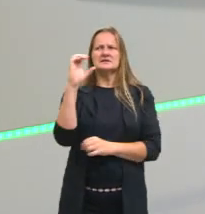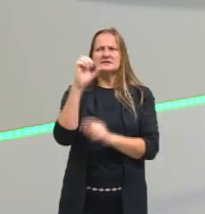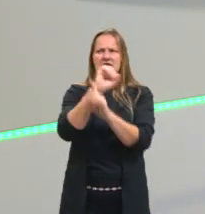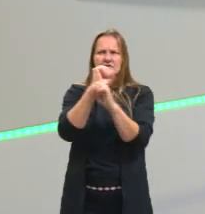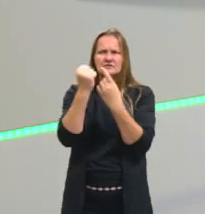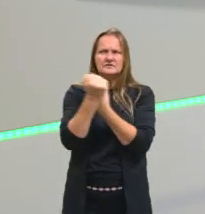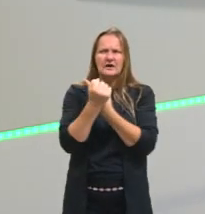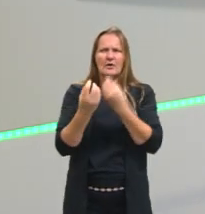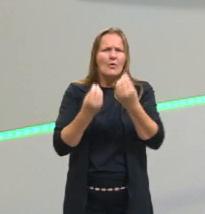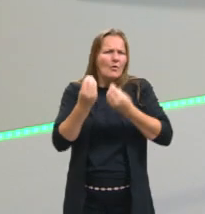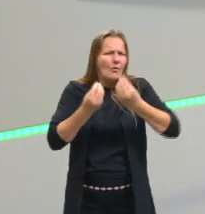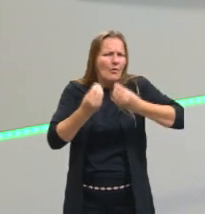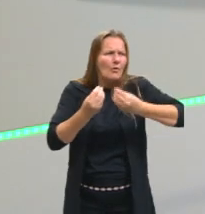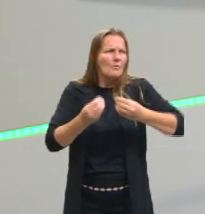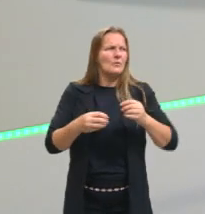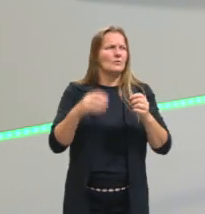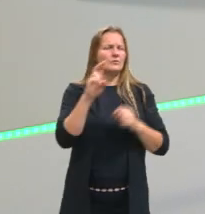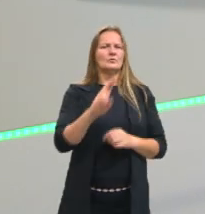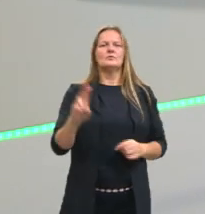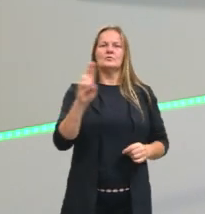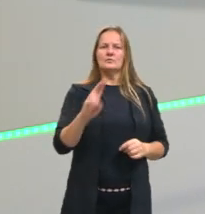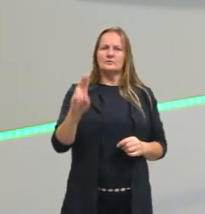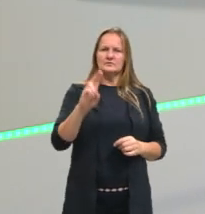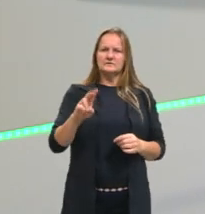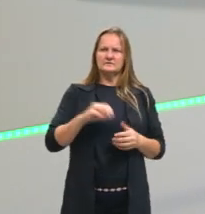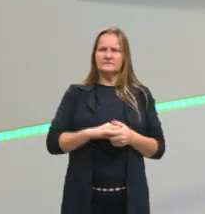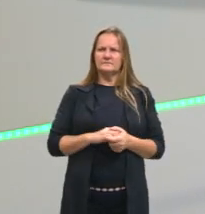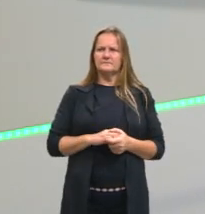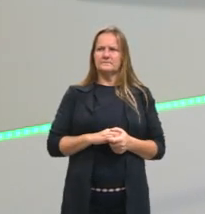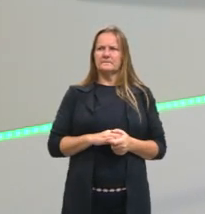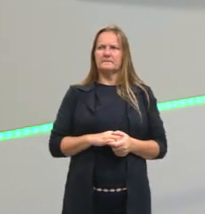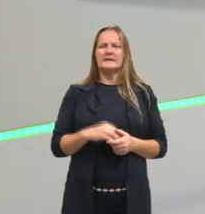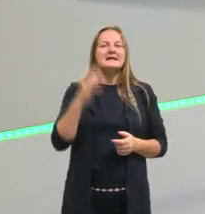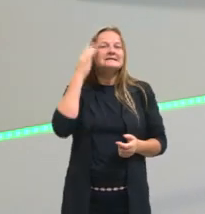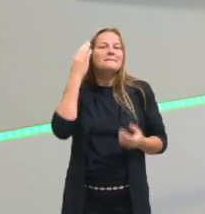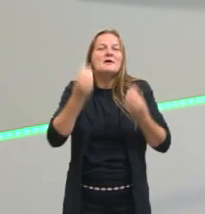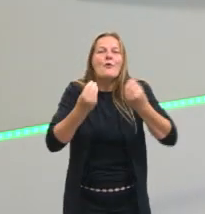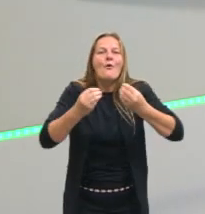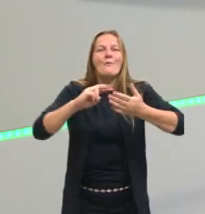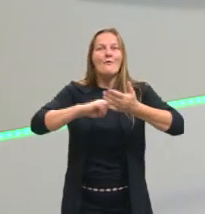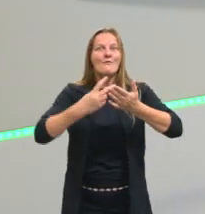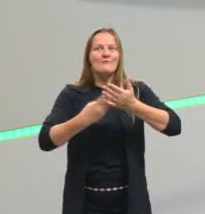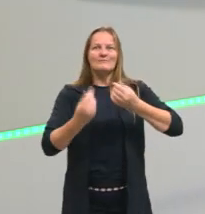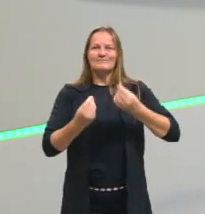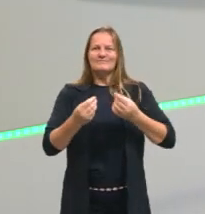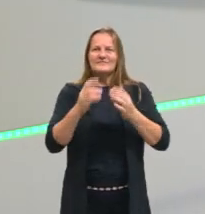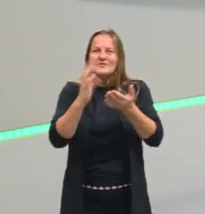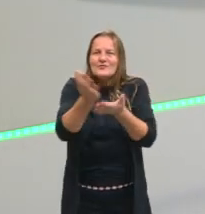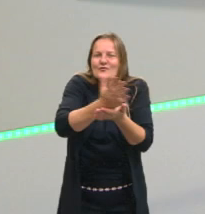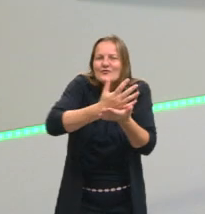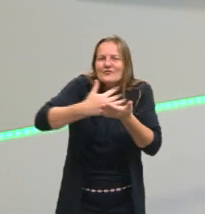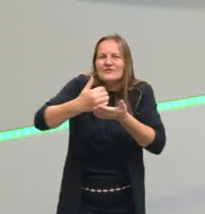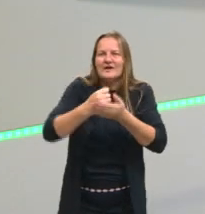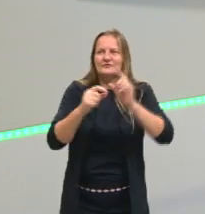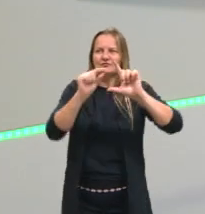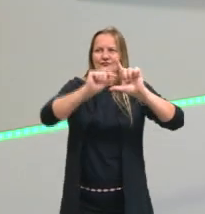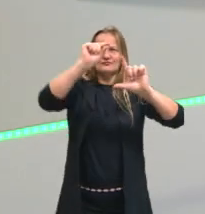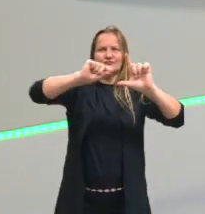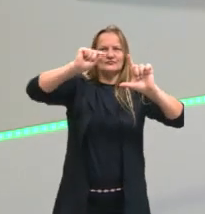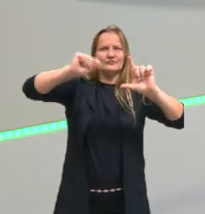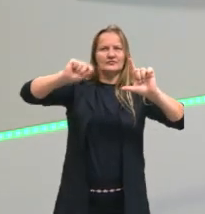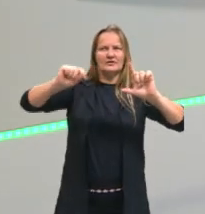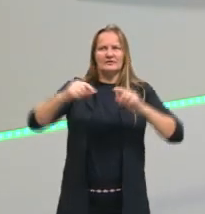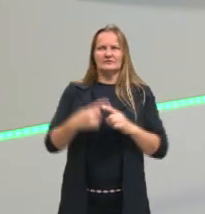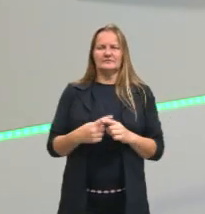gráficos, eles são muito utilizados. Então, é importante você saber, Interpretar os dados que vêm desse gráfico. Então, a primeira coisa que a gente